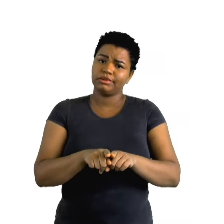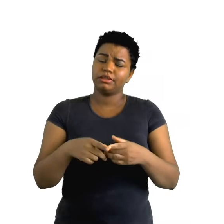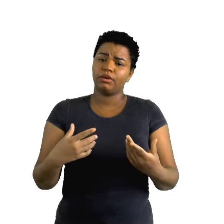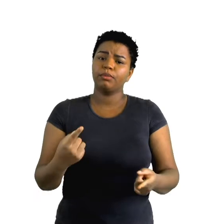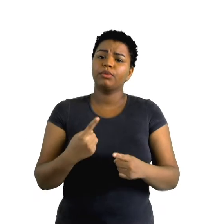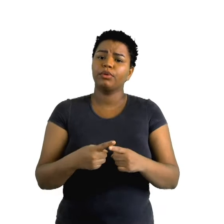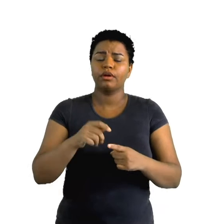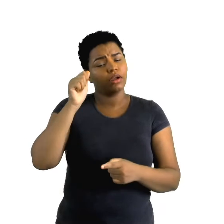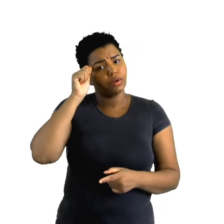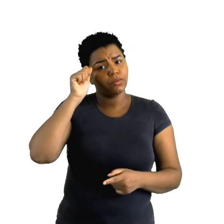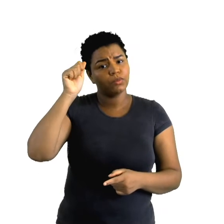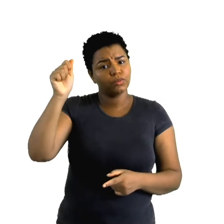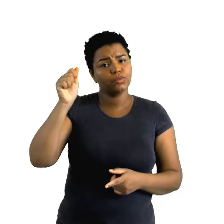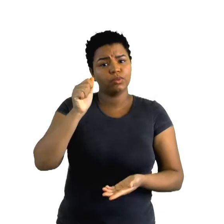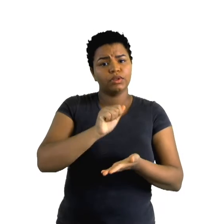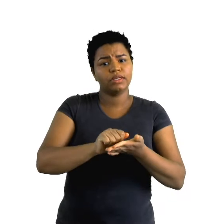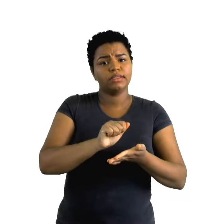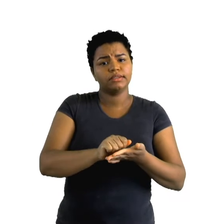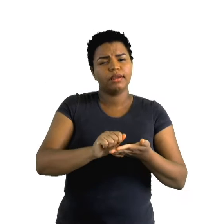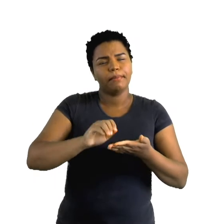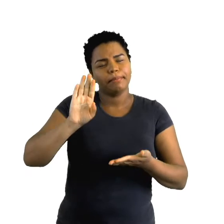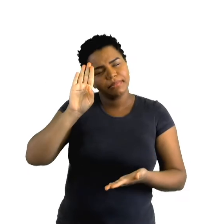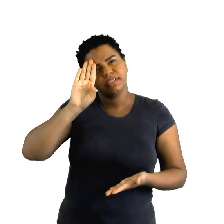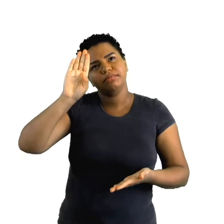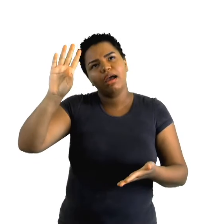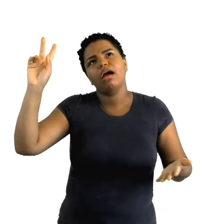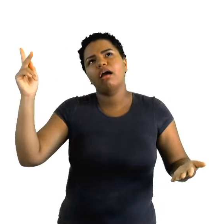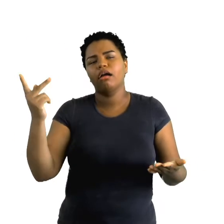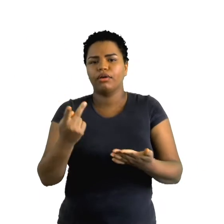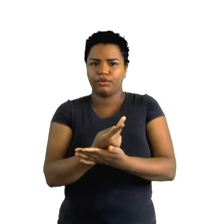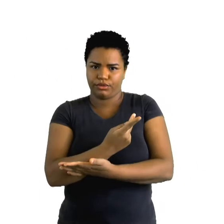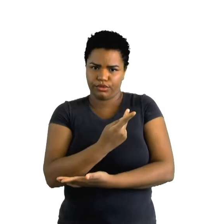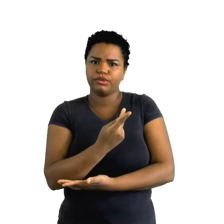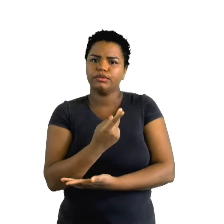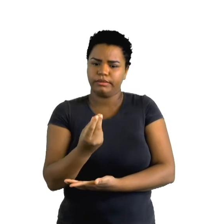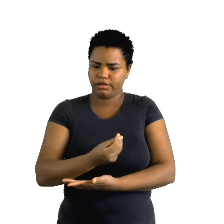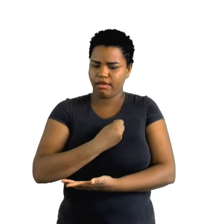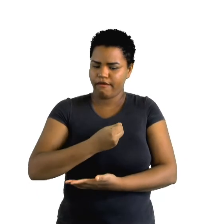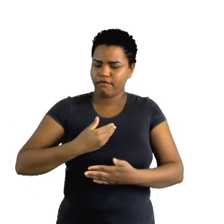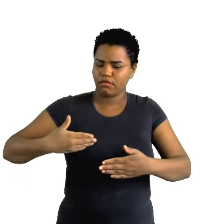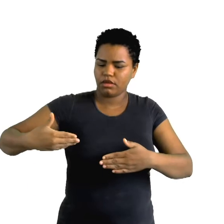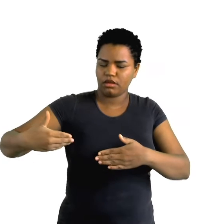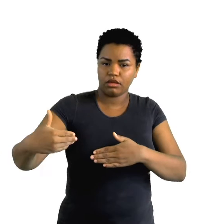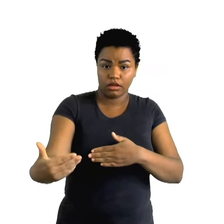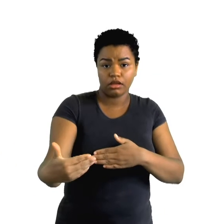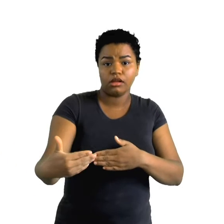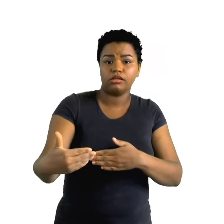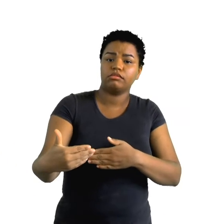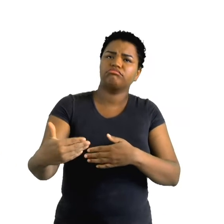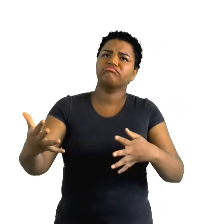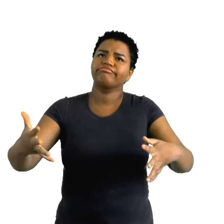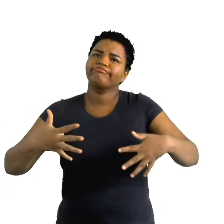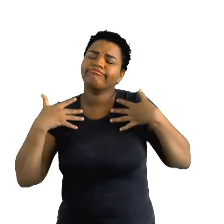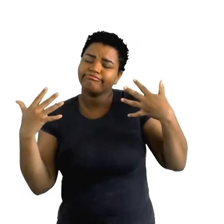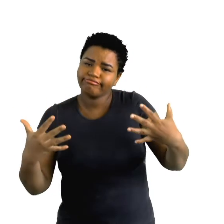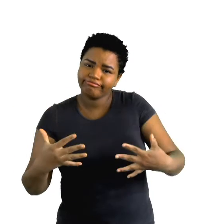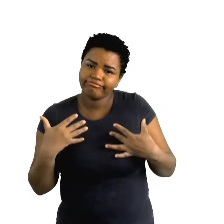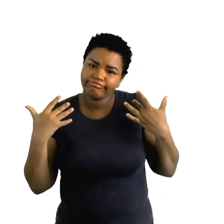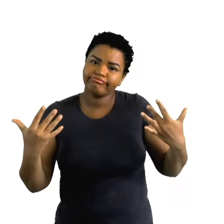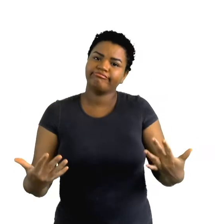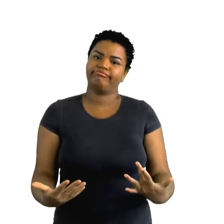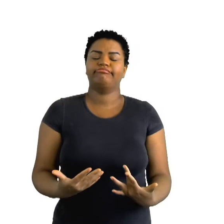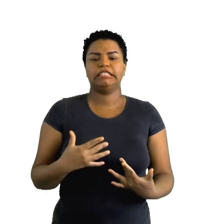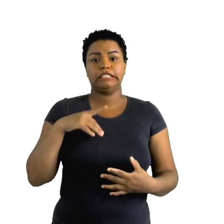vai escrever os principais acontecimentos que ocorreram na vida dele. Suas alegrias, suas